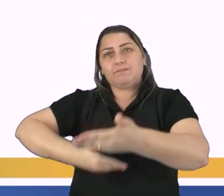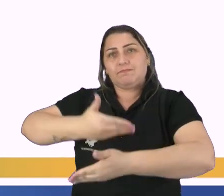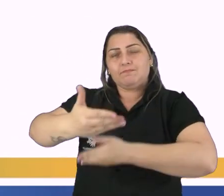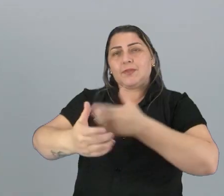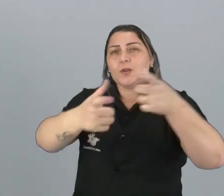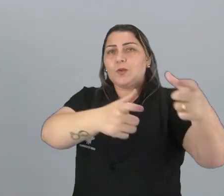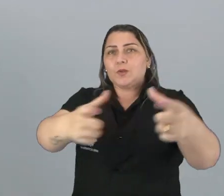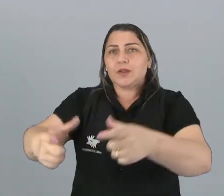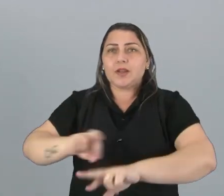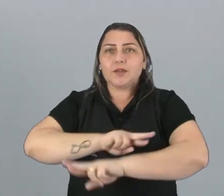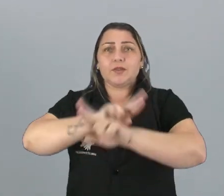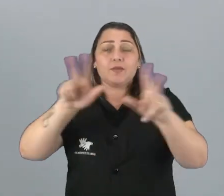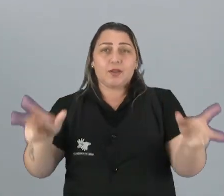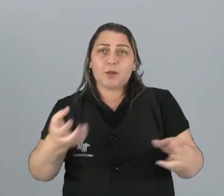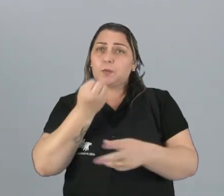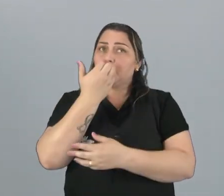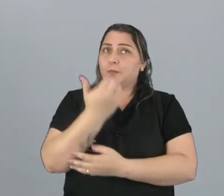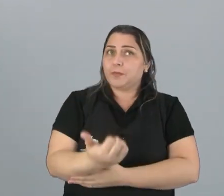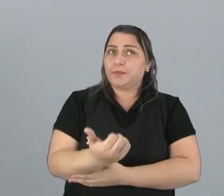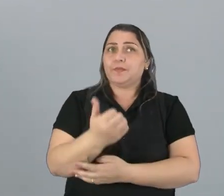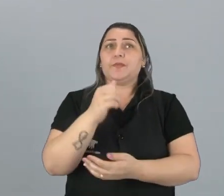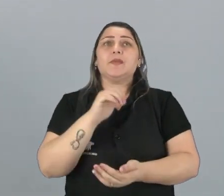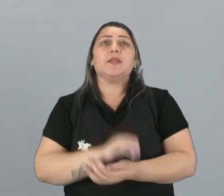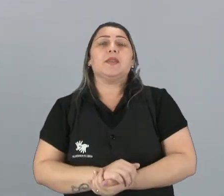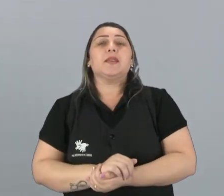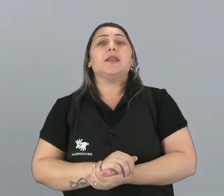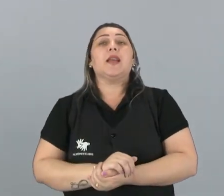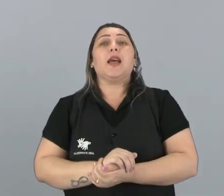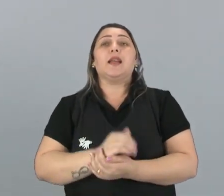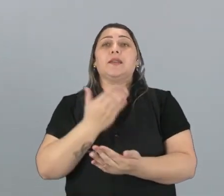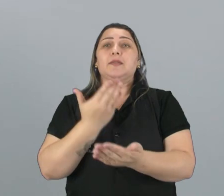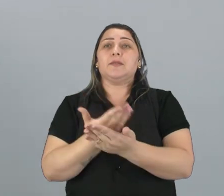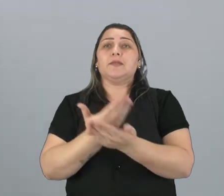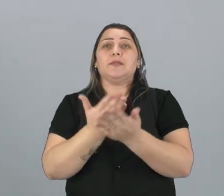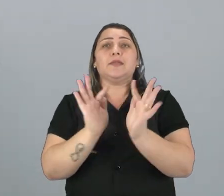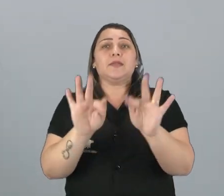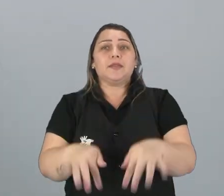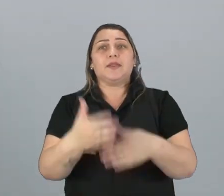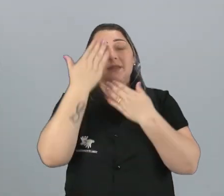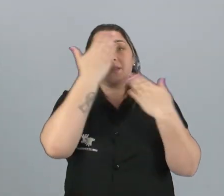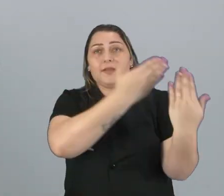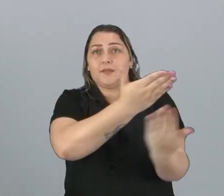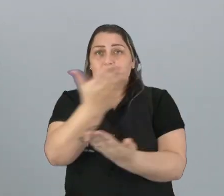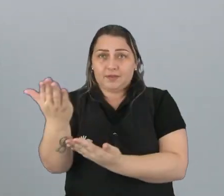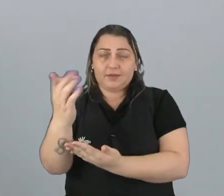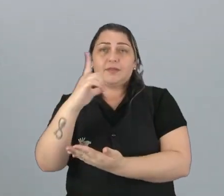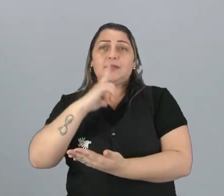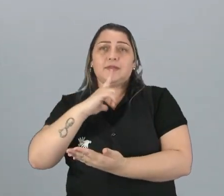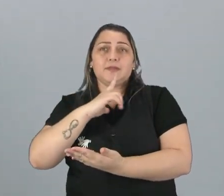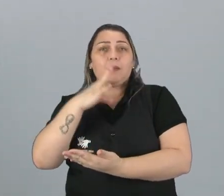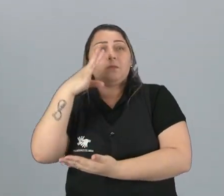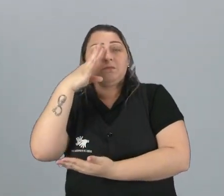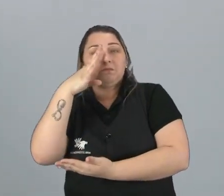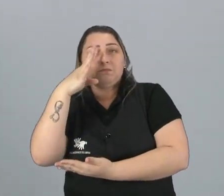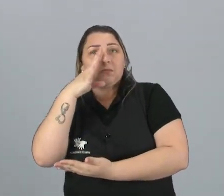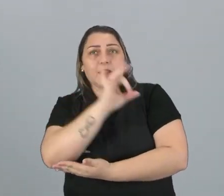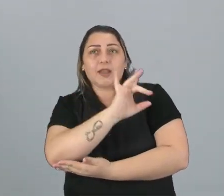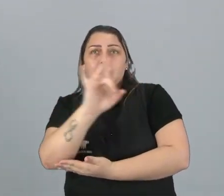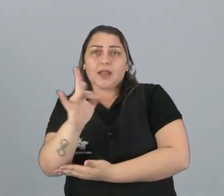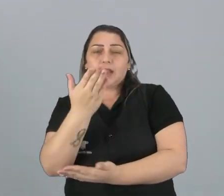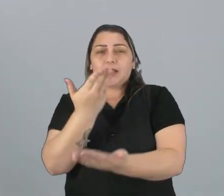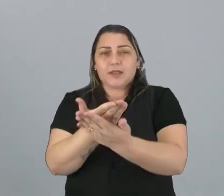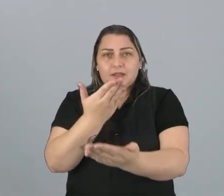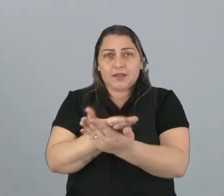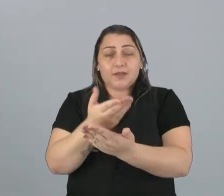lugares diferentes. Muito bem! Com isso, encerramos nossa aula de hoje. Agradeço a todos vocês que têm acompanhado cada uma dessas